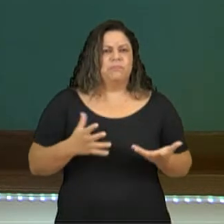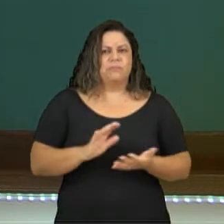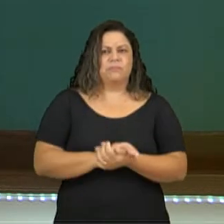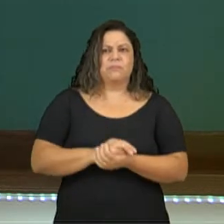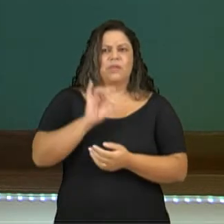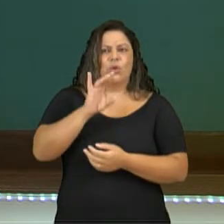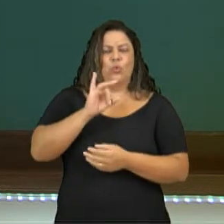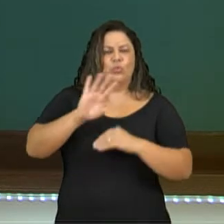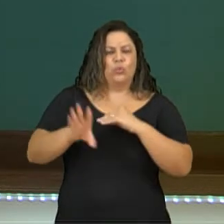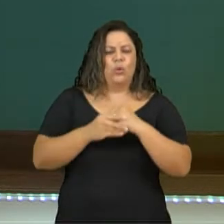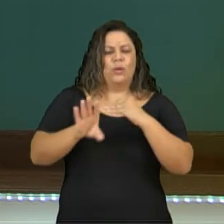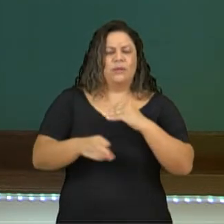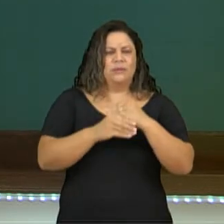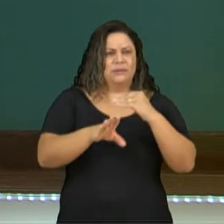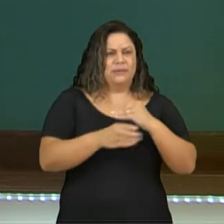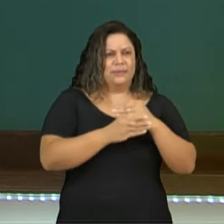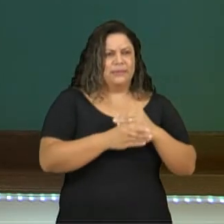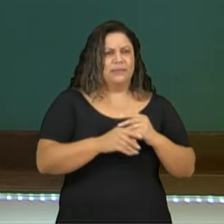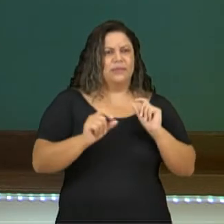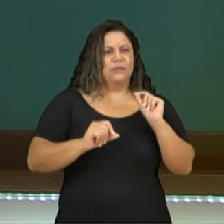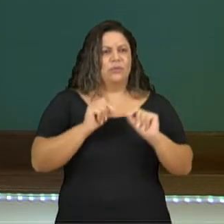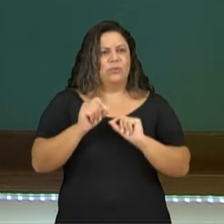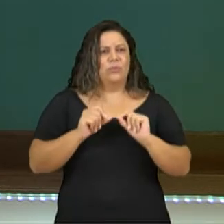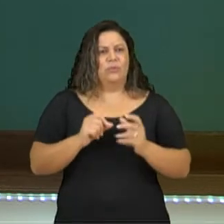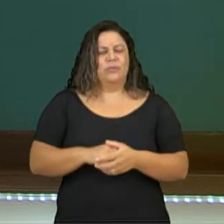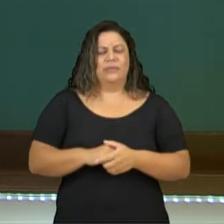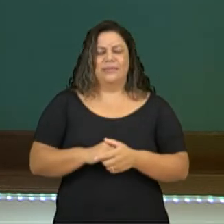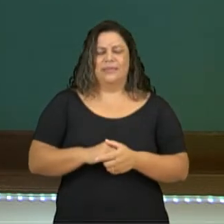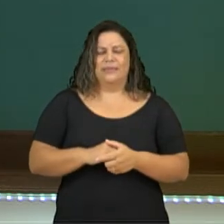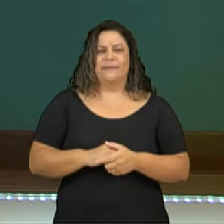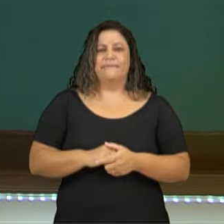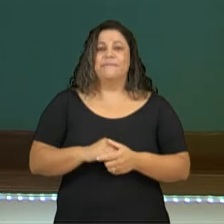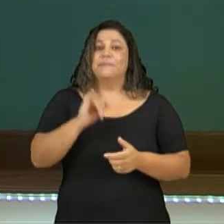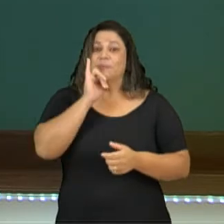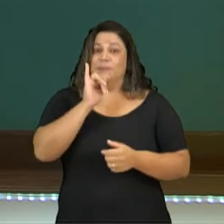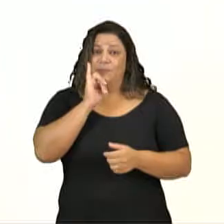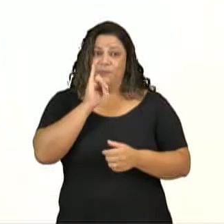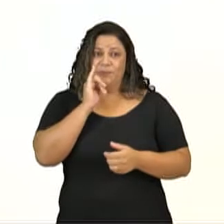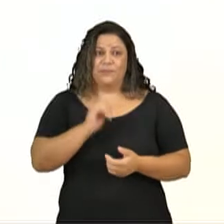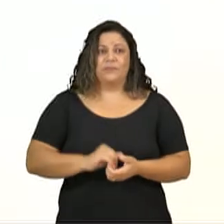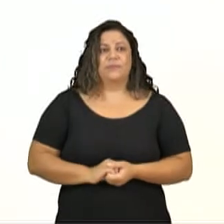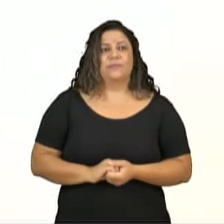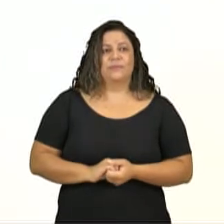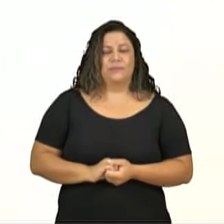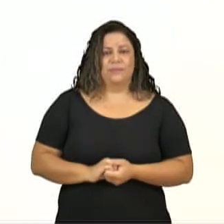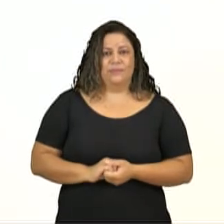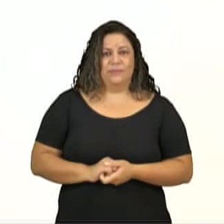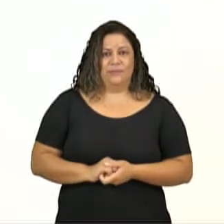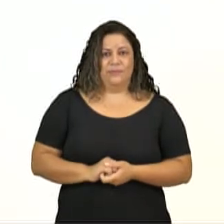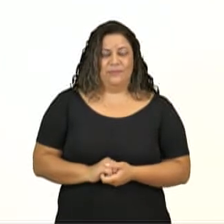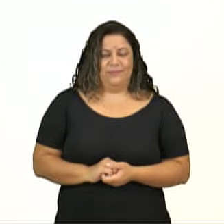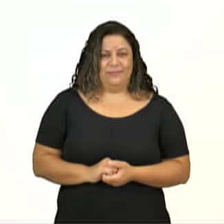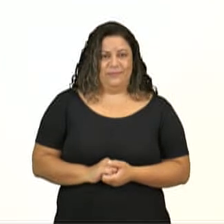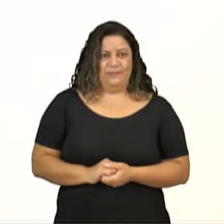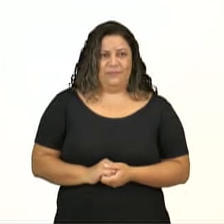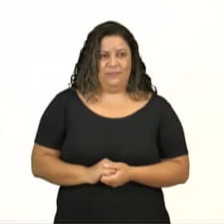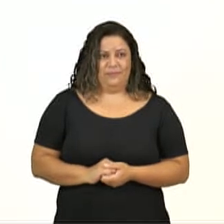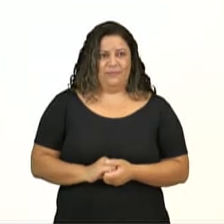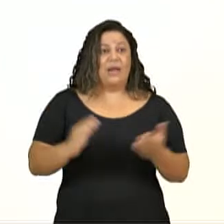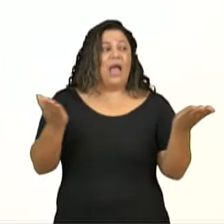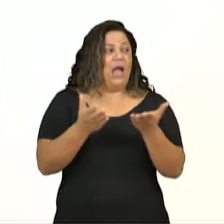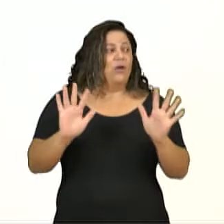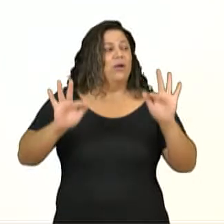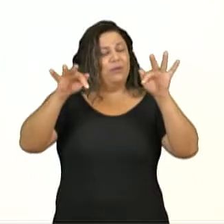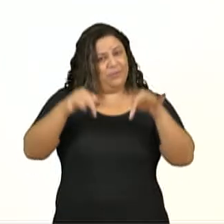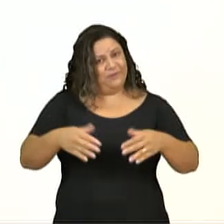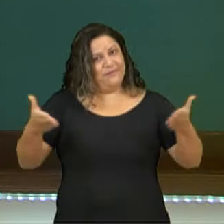acrescentar, añadir una N. Eremplo, hablen y coman. Para terminar